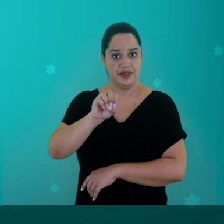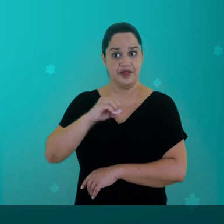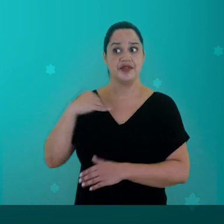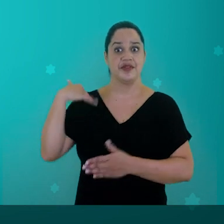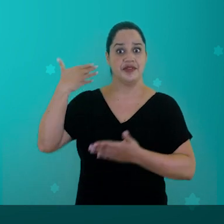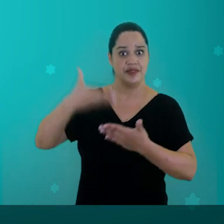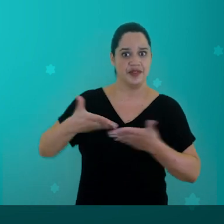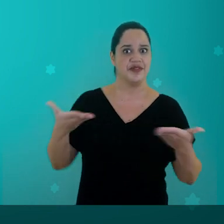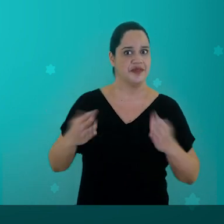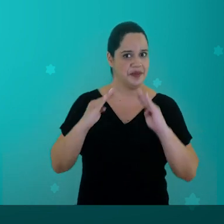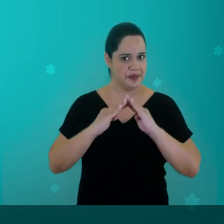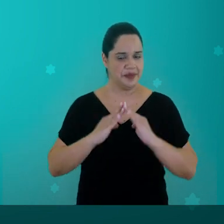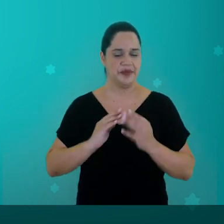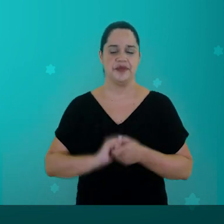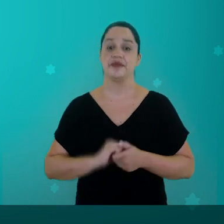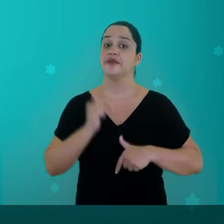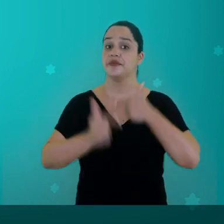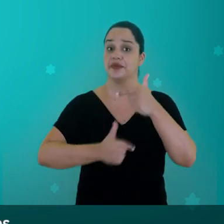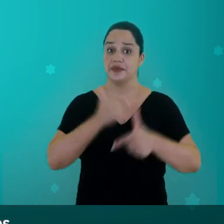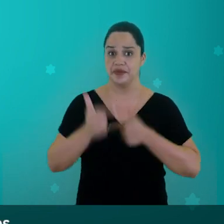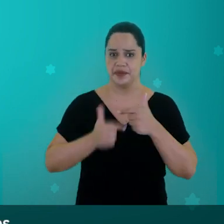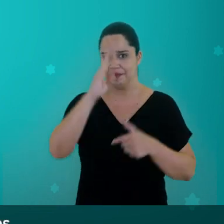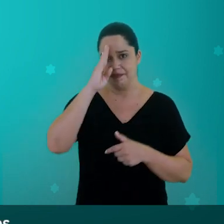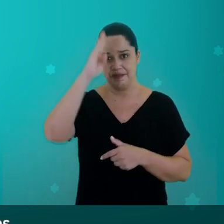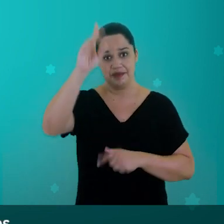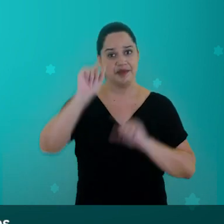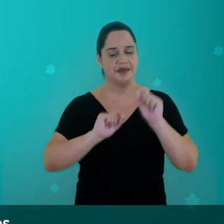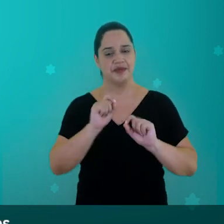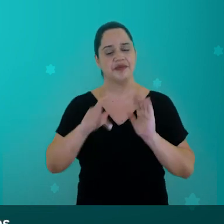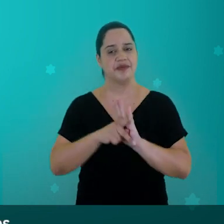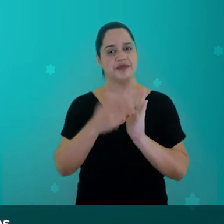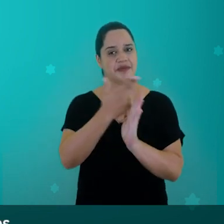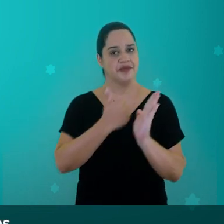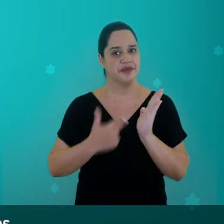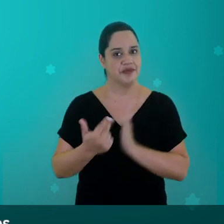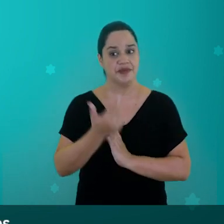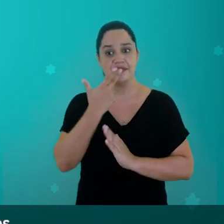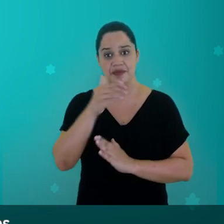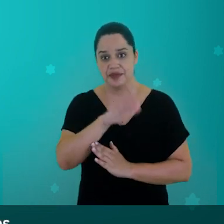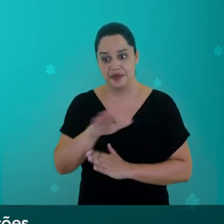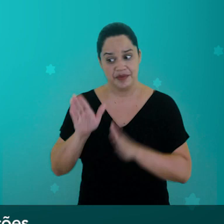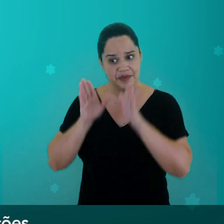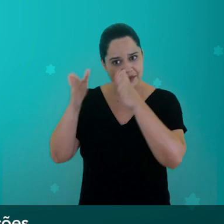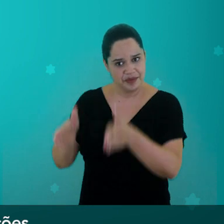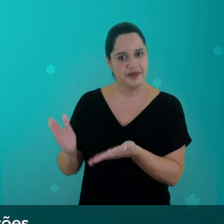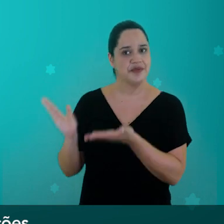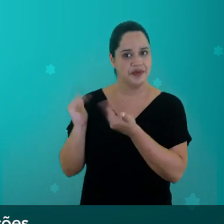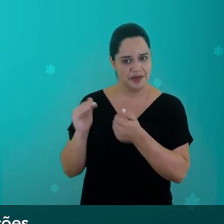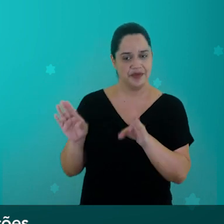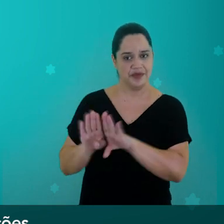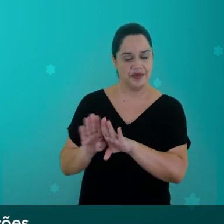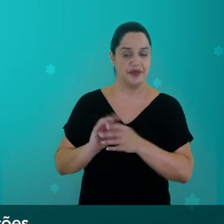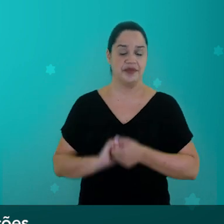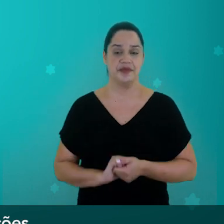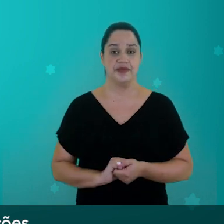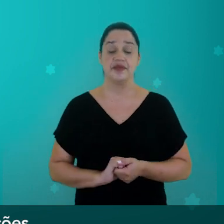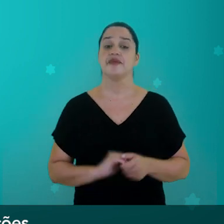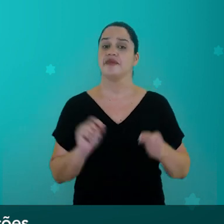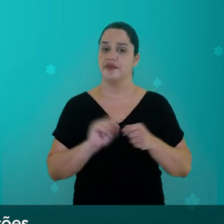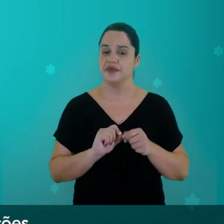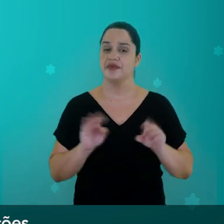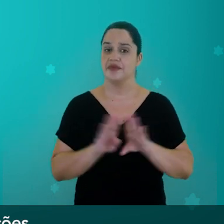Janeiro, onde mora até hoje. Ele trabalha principalmente com ilustrações para crianças e jovens,